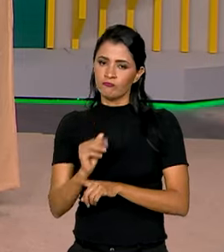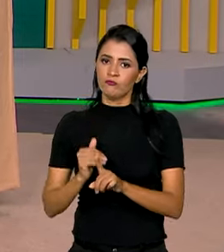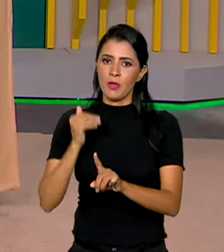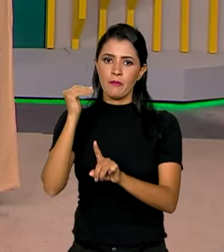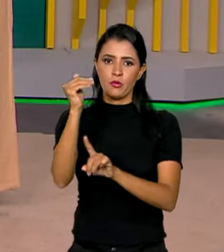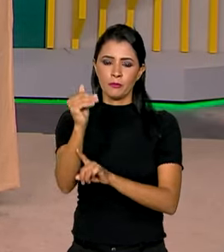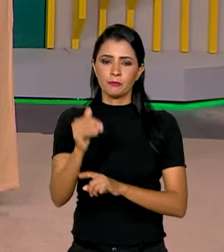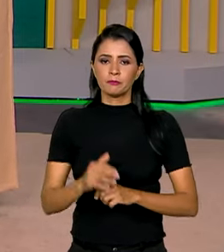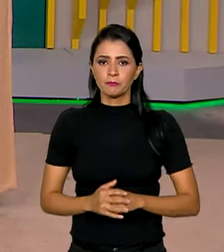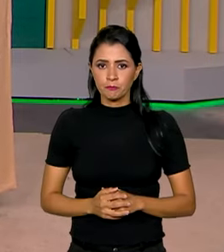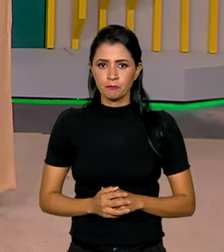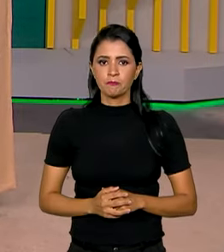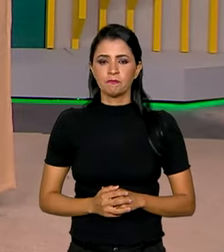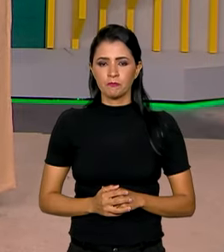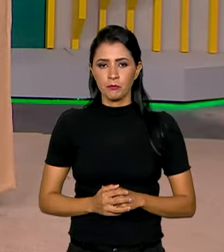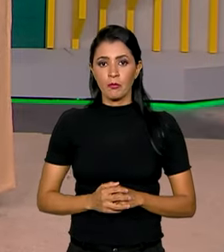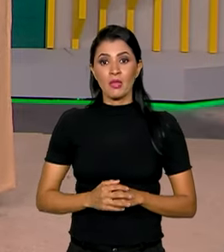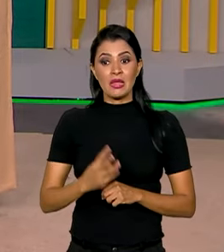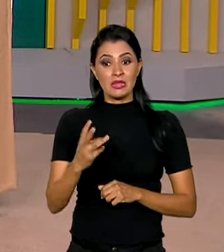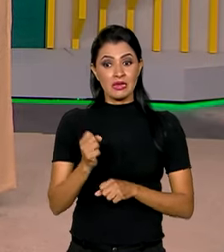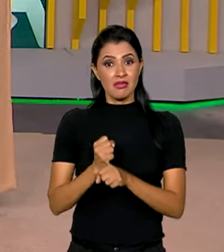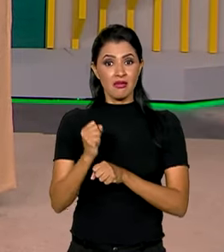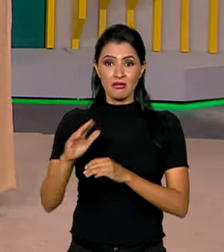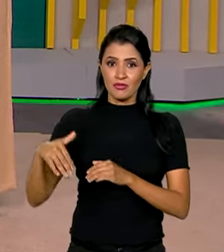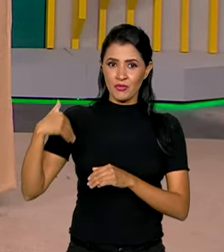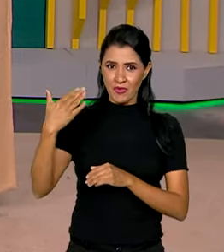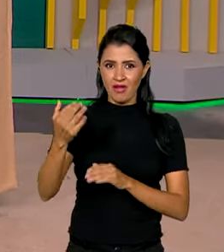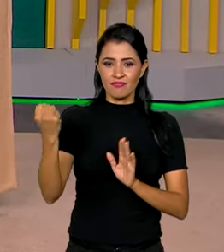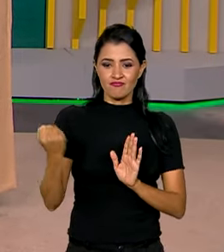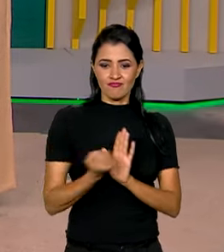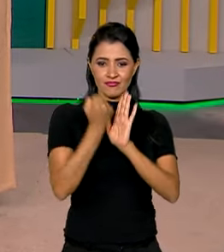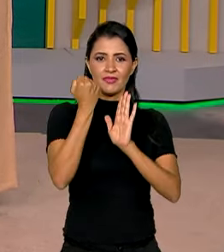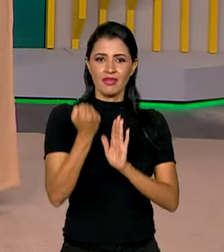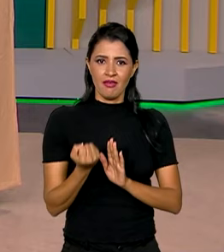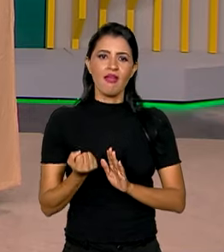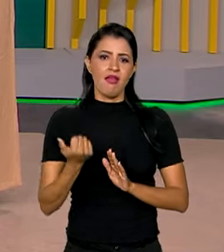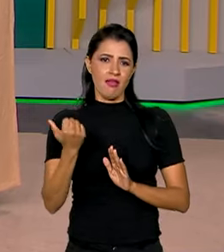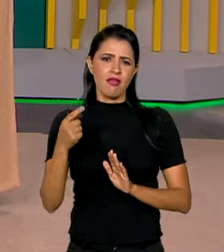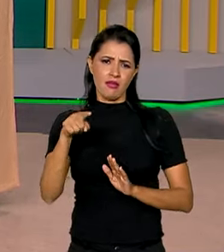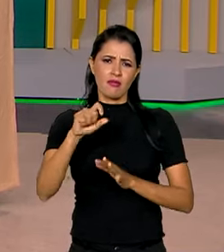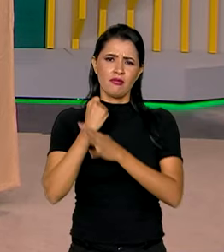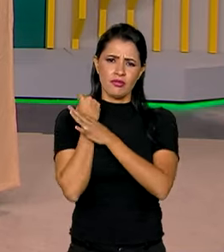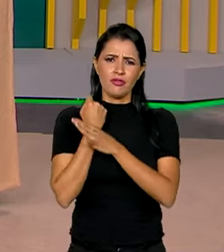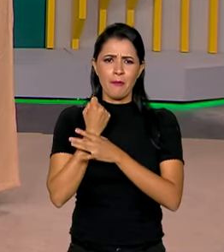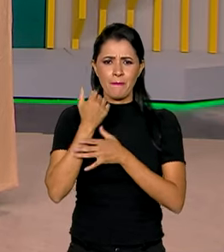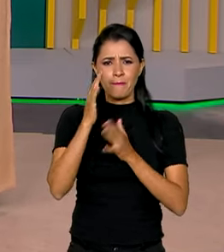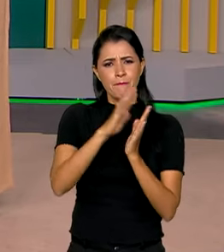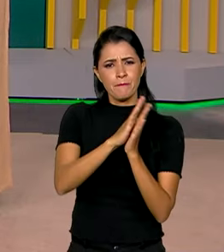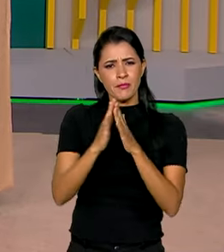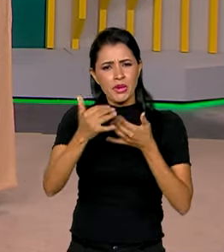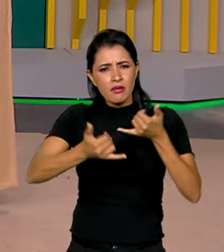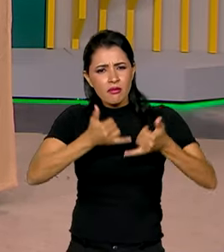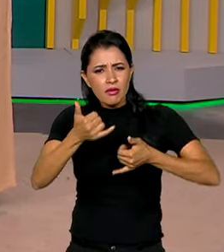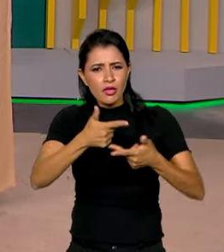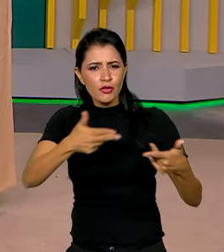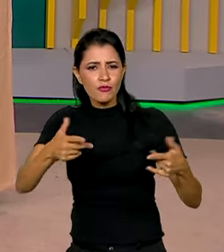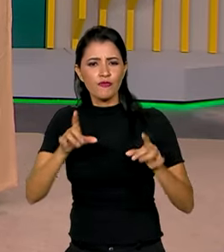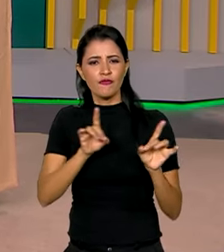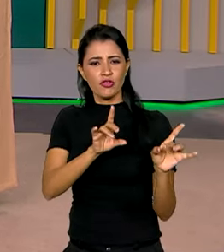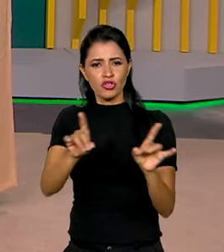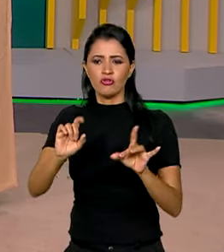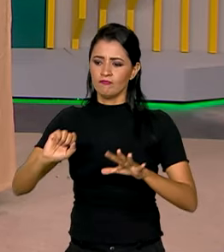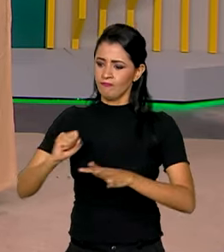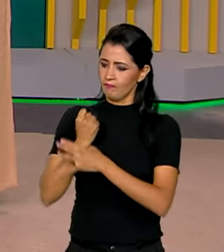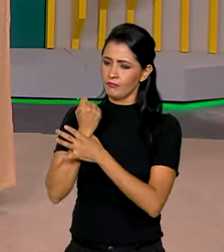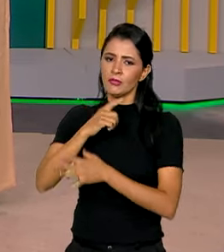Há mais de 30 anos, um selo garante que brinquedos vendidos no Brasil estejam seguros para a diversão das